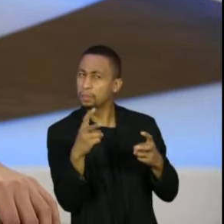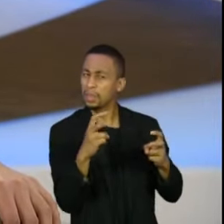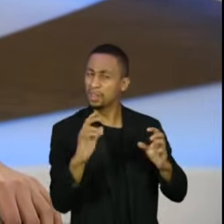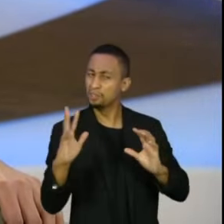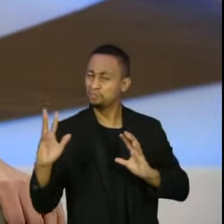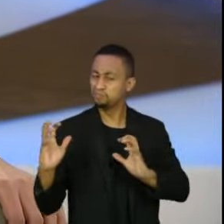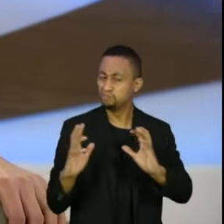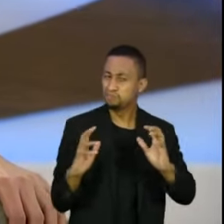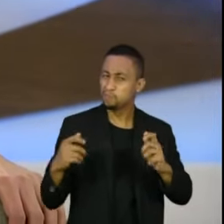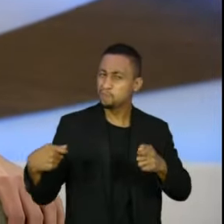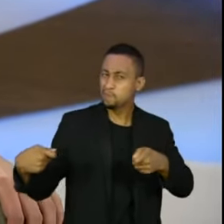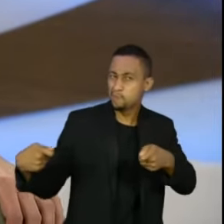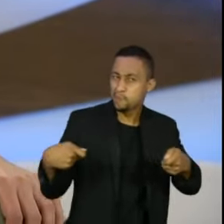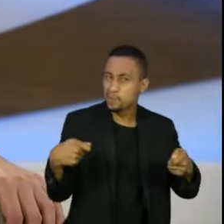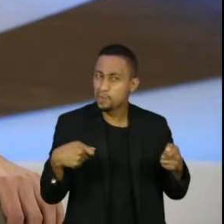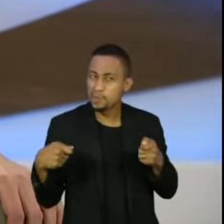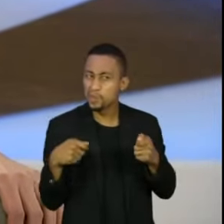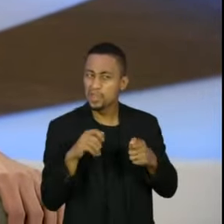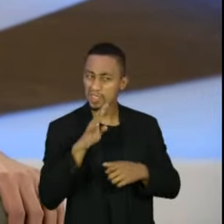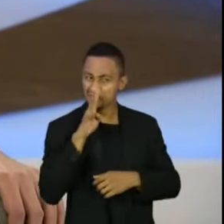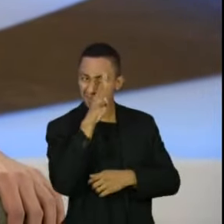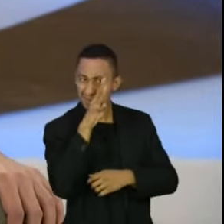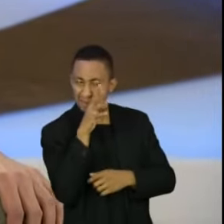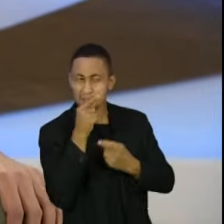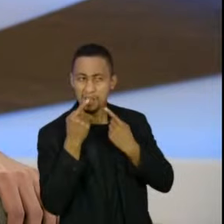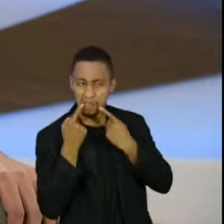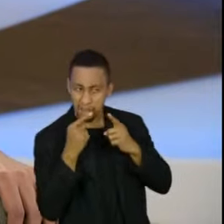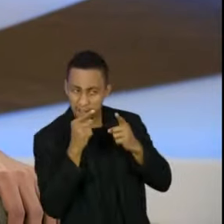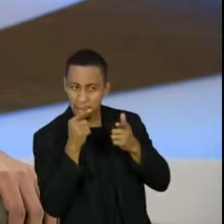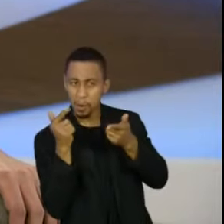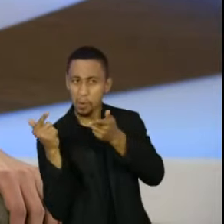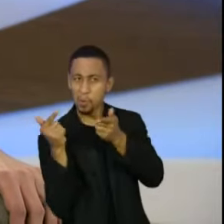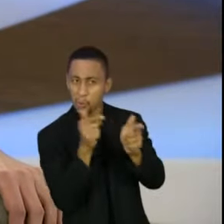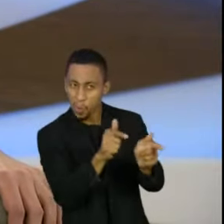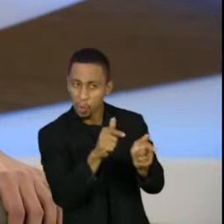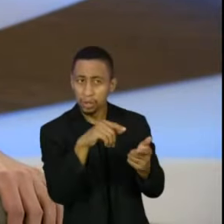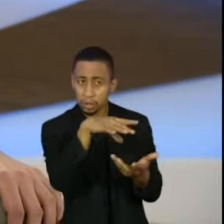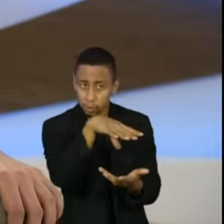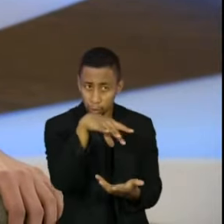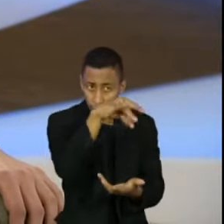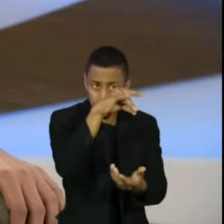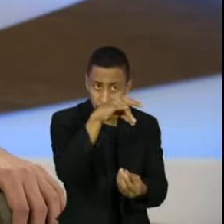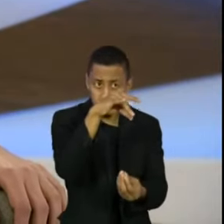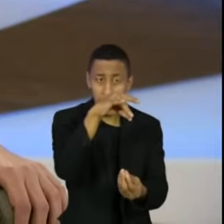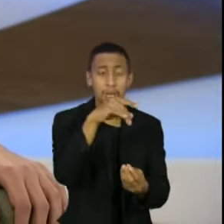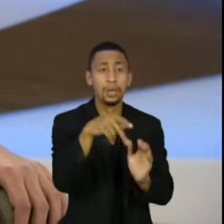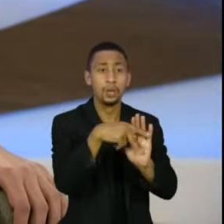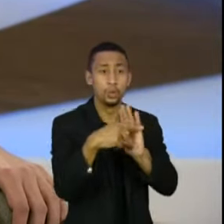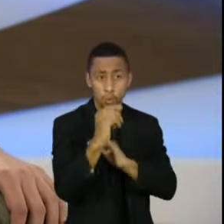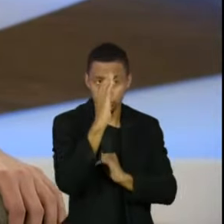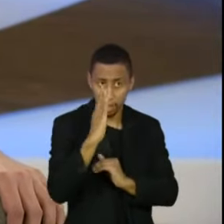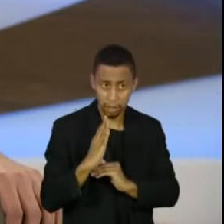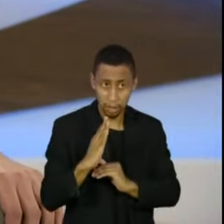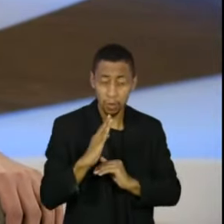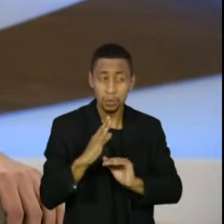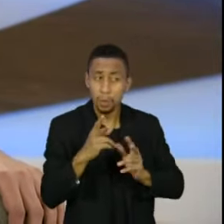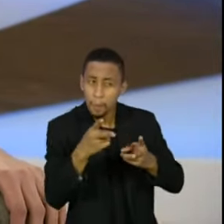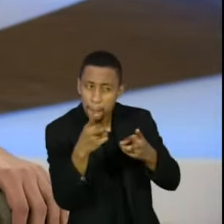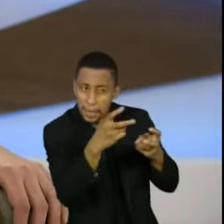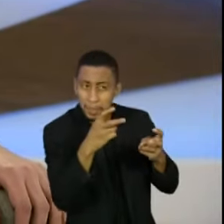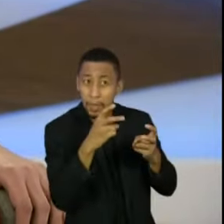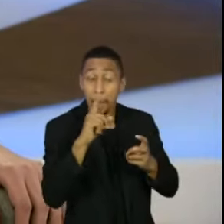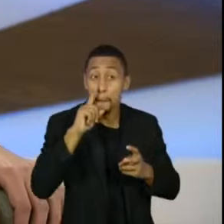que descambam às vezes para a rispidez e de crítica ao regime democrático no Brasil se transformasse em algo concreto de risco à